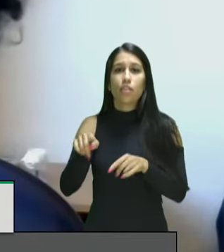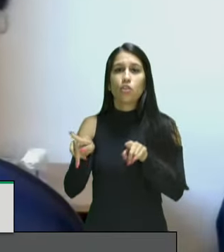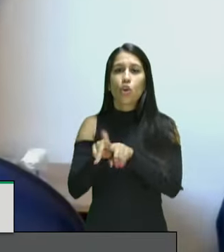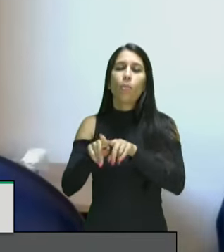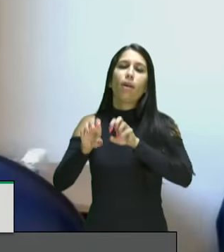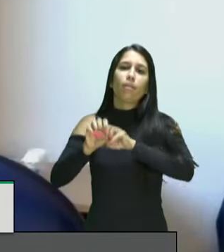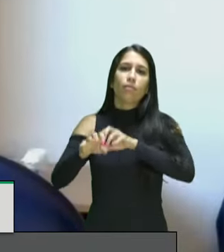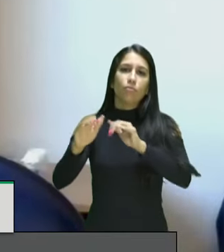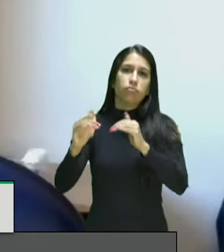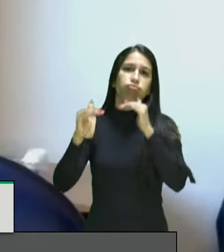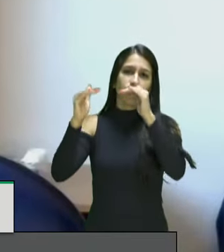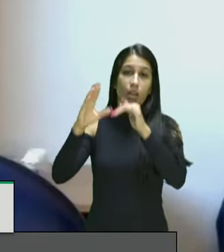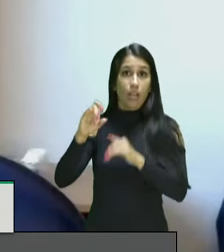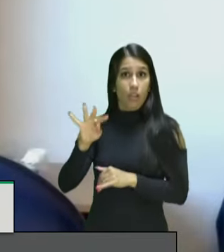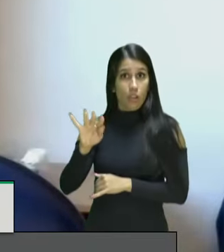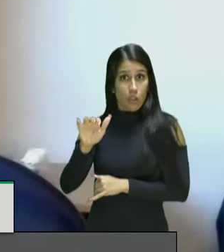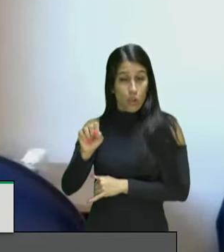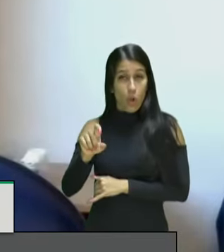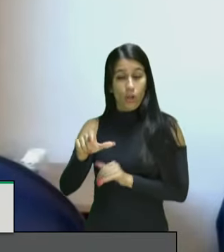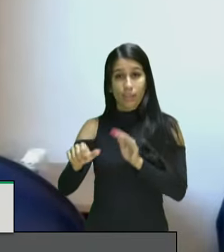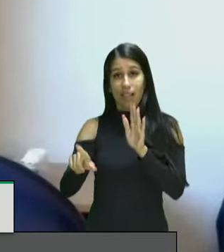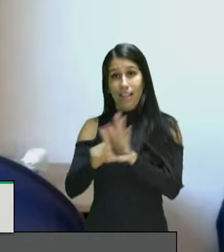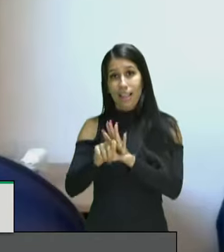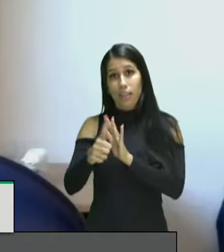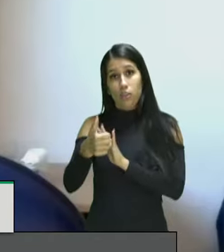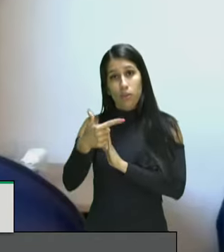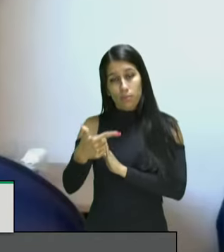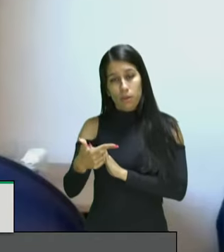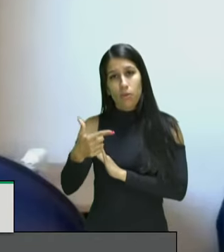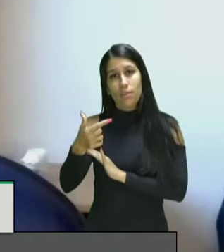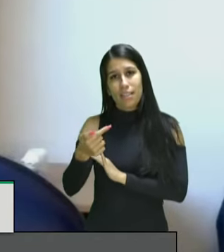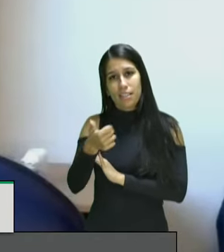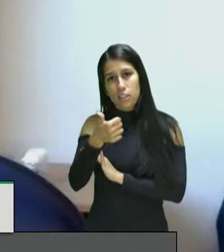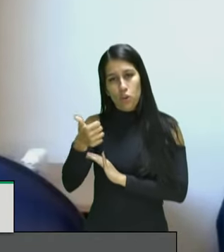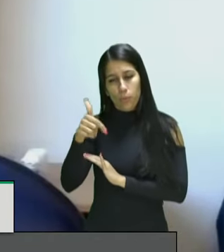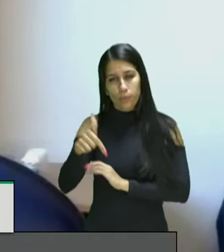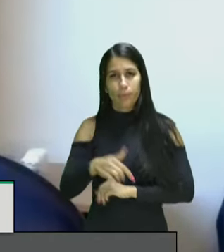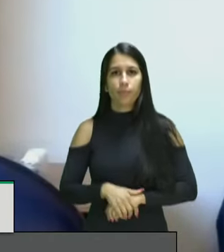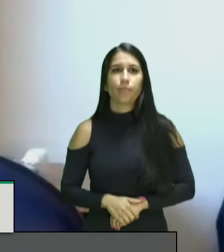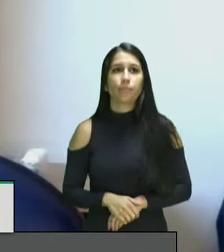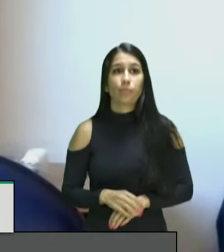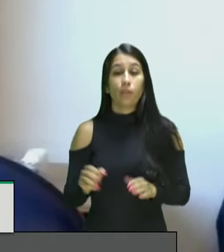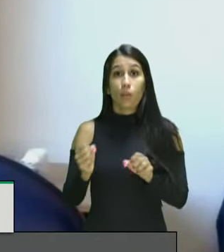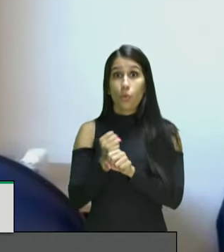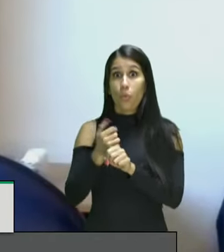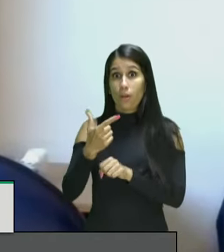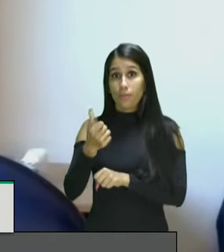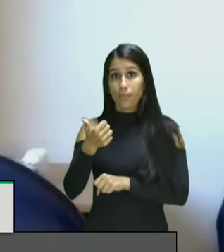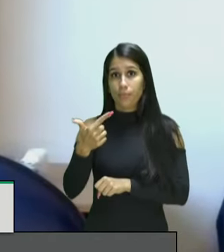cotas regida pela lei 2711 de 2012